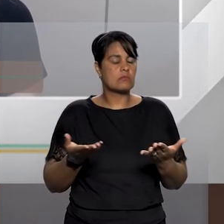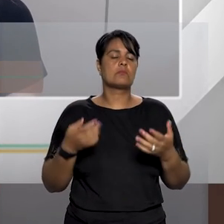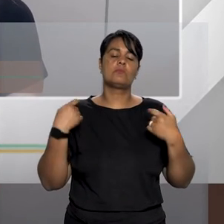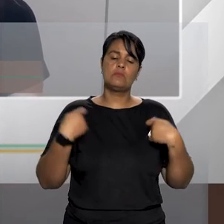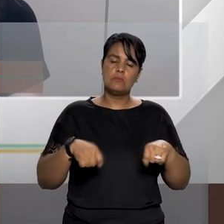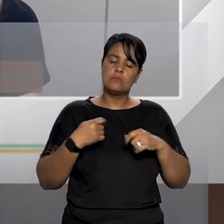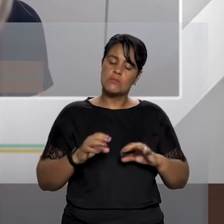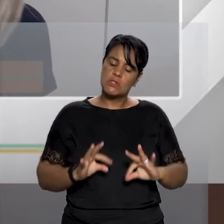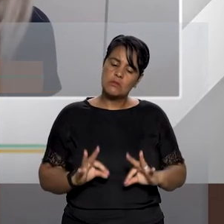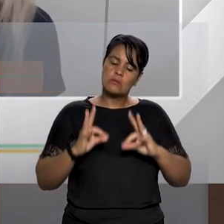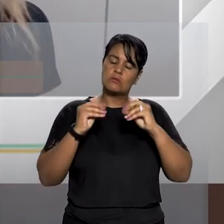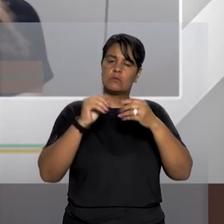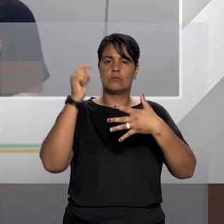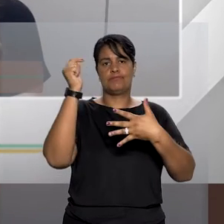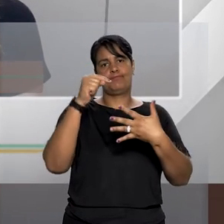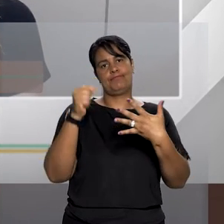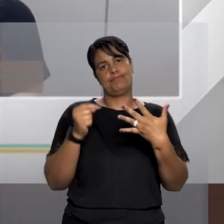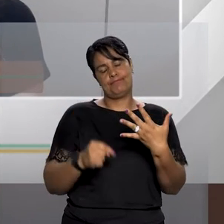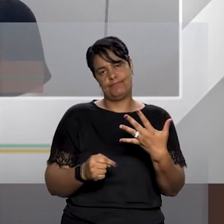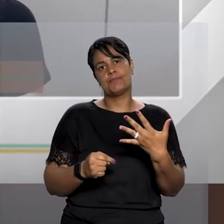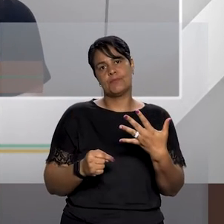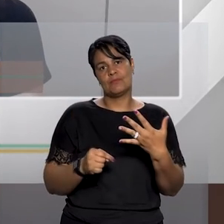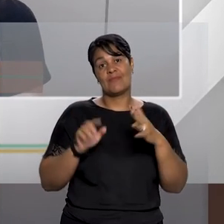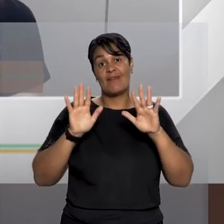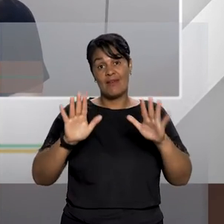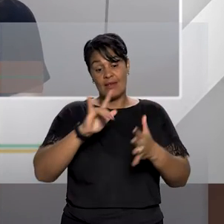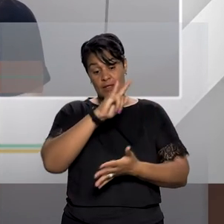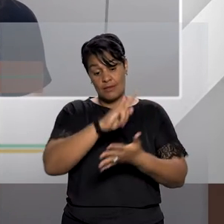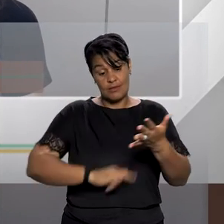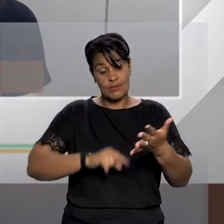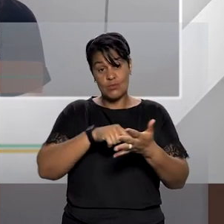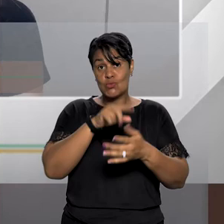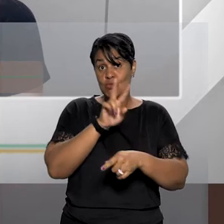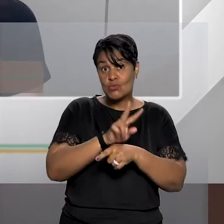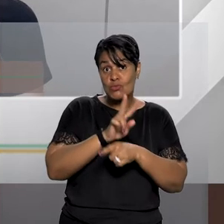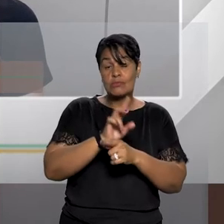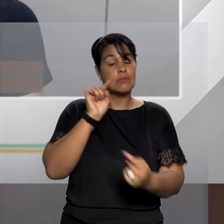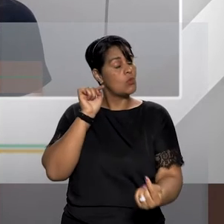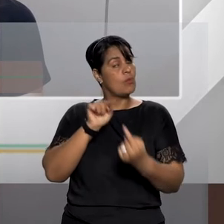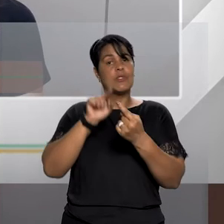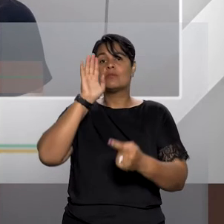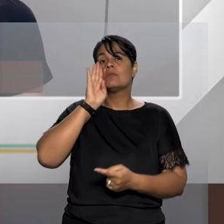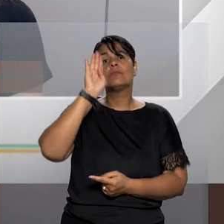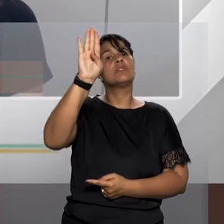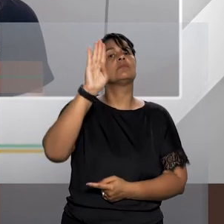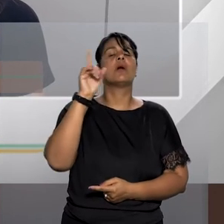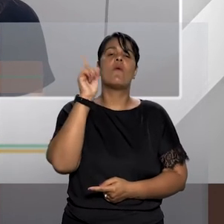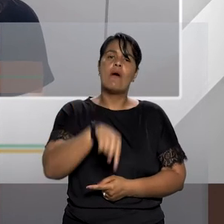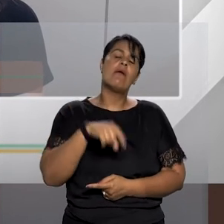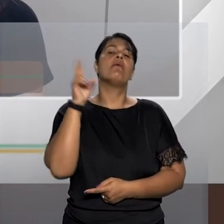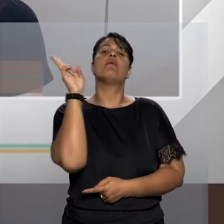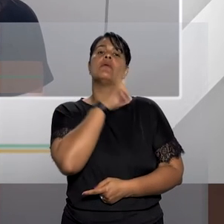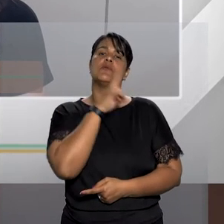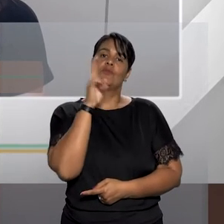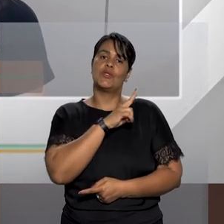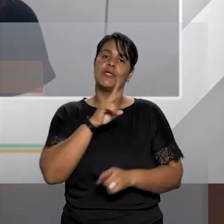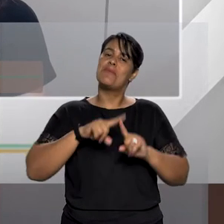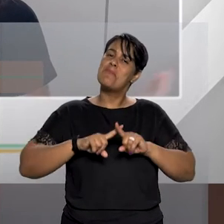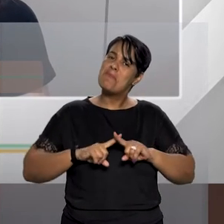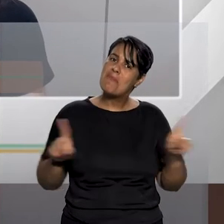medidas e a medida protetiva em si tem esse objetivo mais emergencial, mas também tem todo um critério